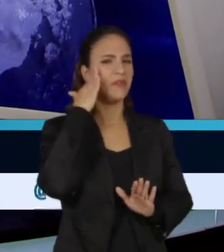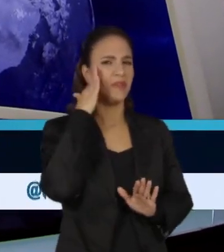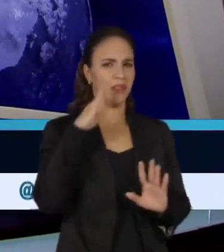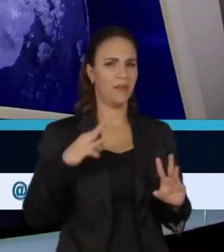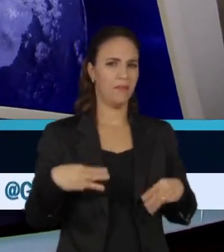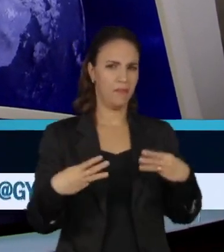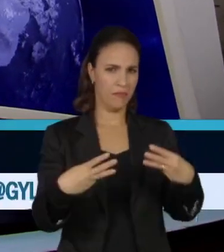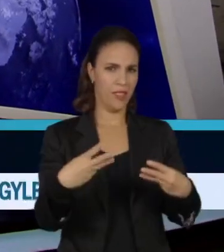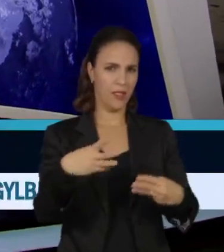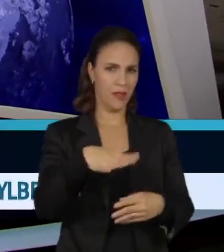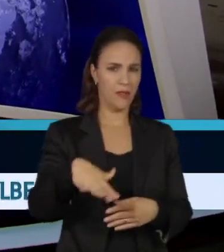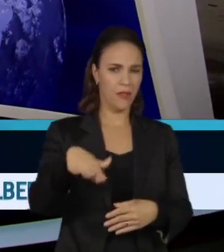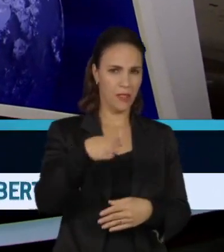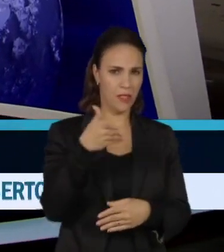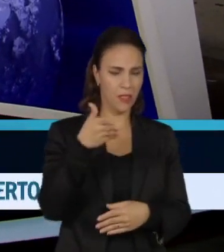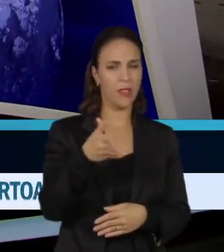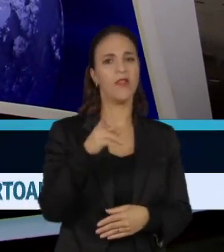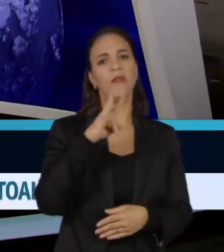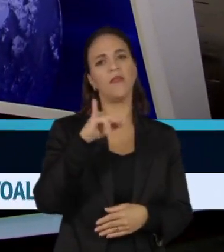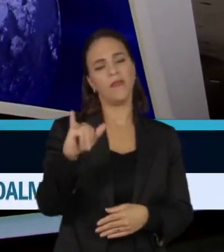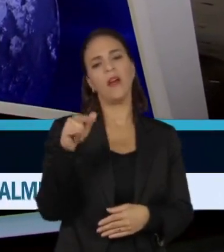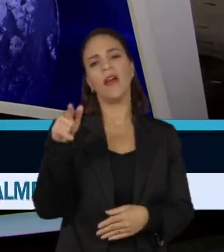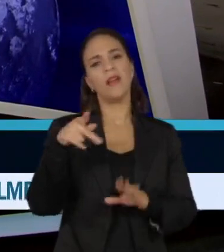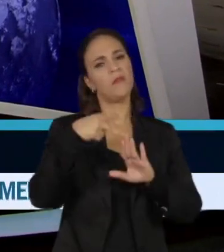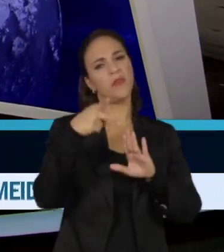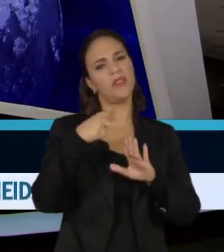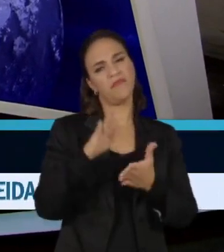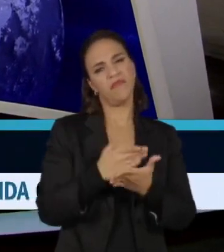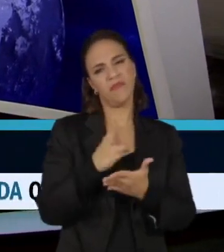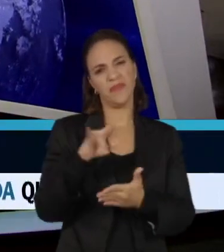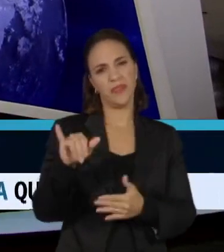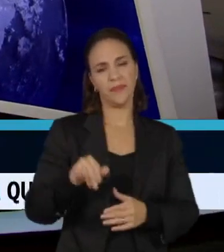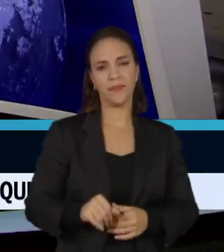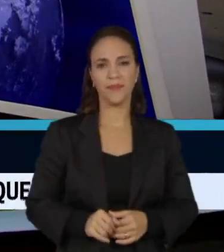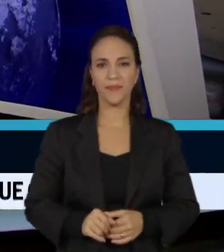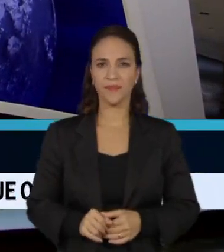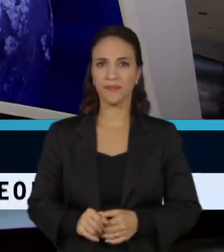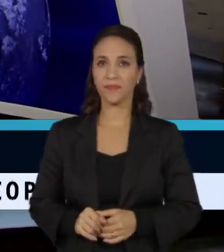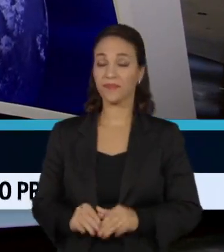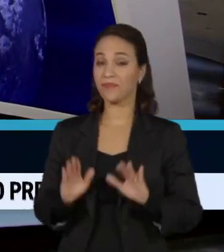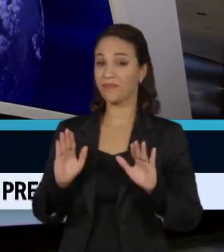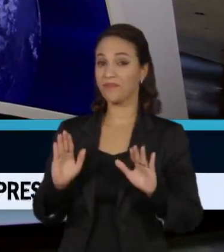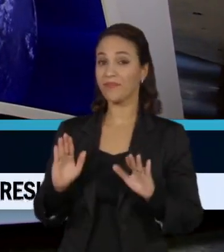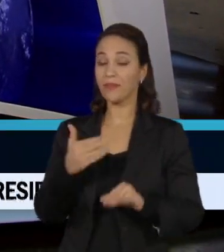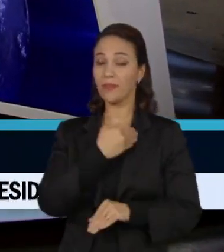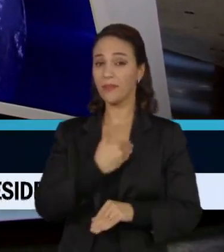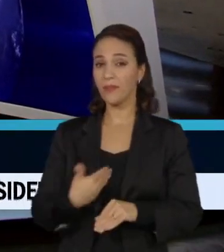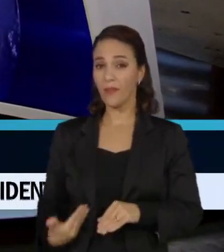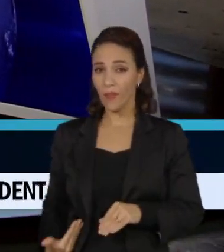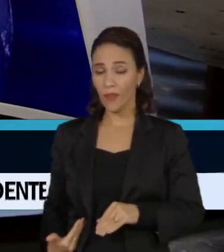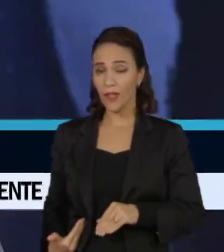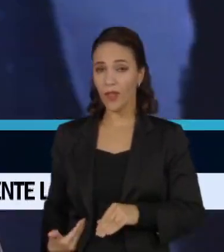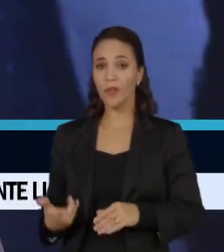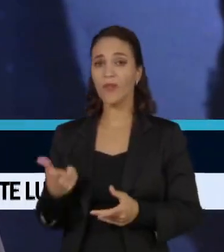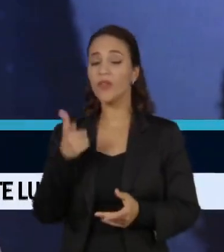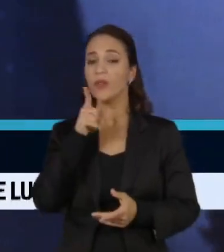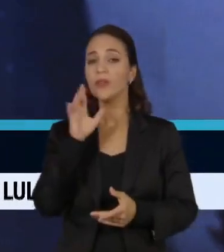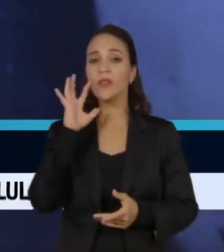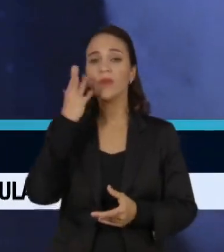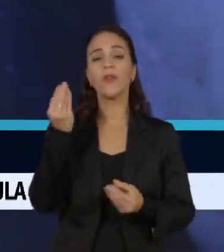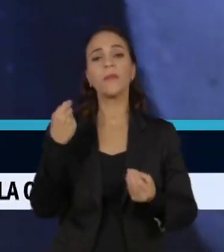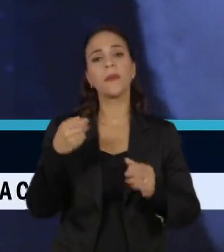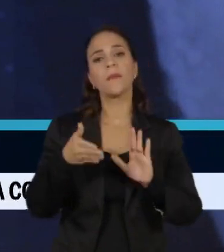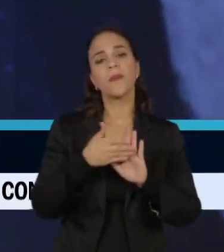ministro que vai cuidar da área, o primeiro ato dele vai ser revogar essa portaria. Agora, a solução do Estado para a sua própria omissão, em geral, é propor